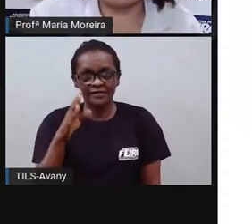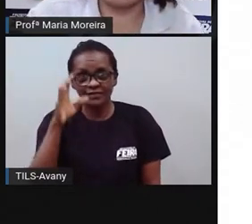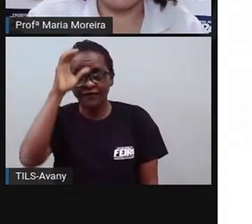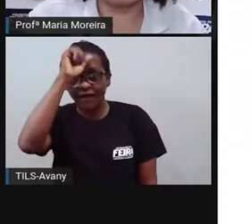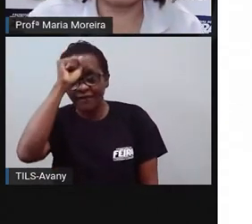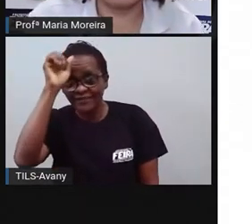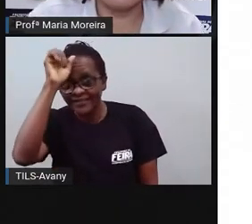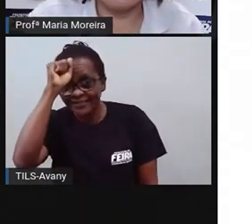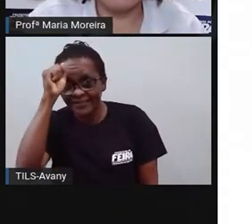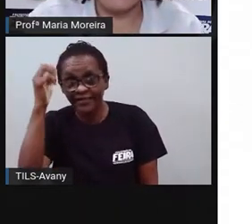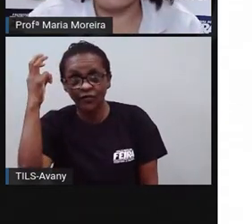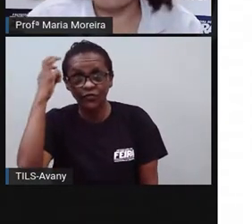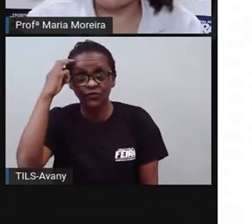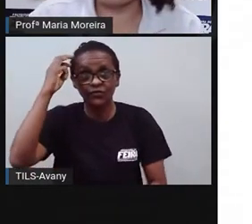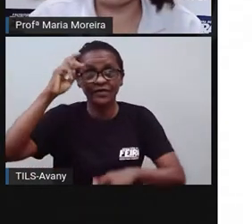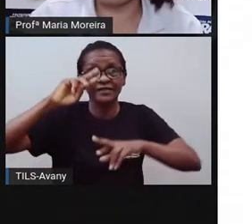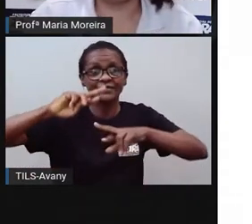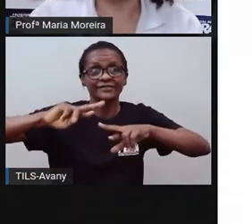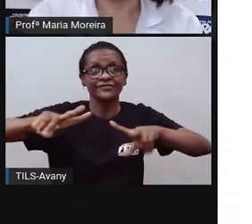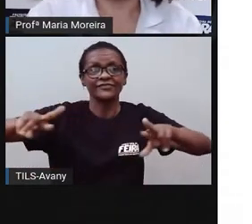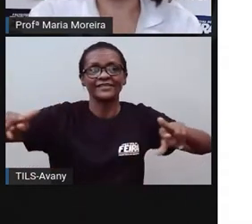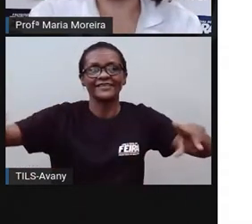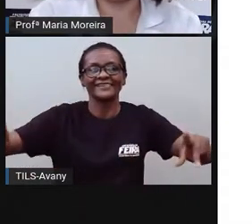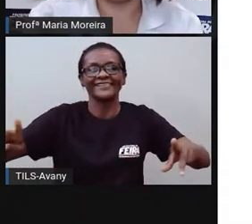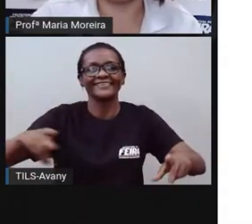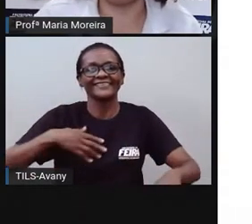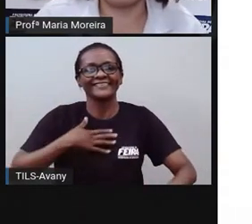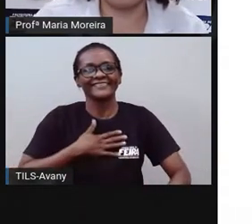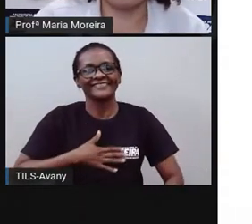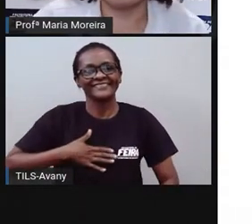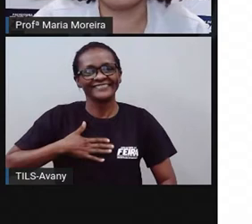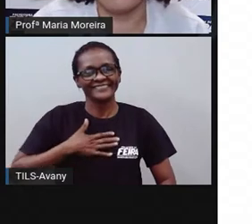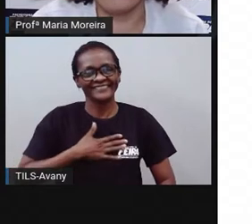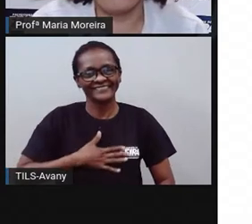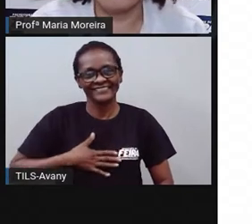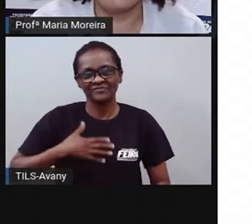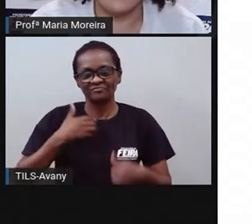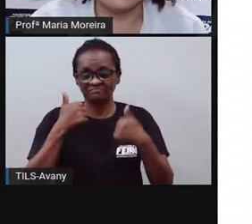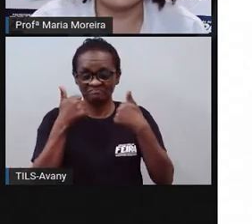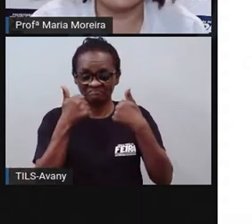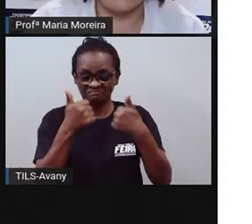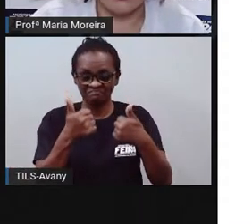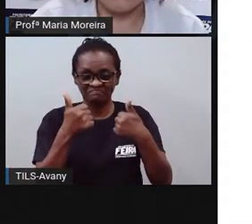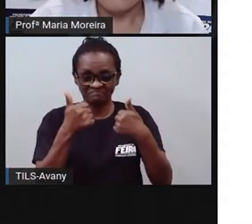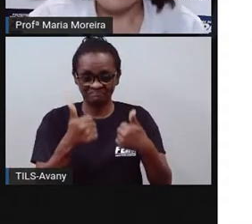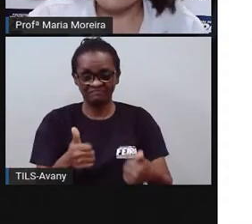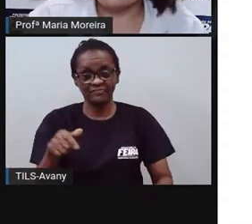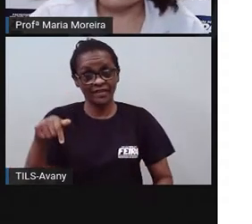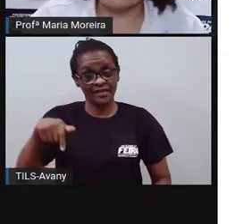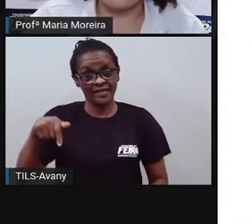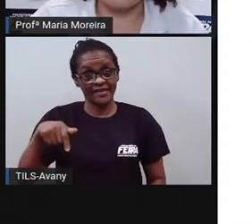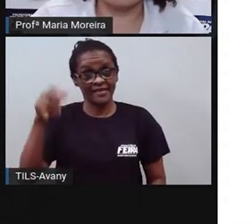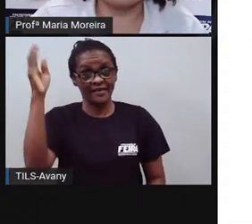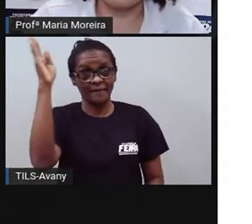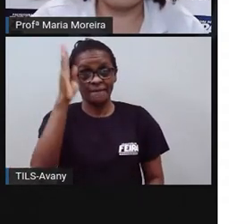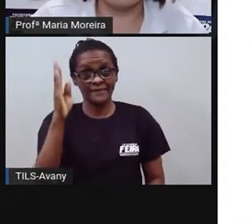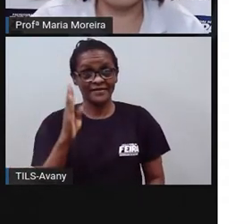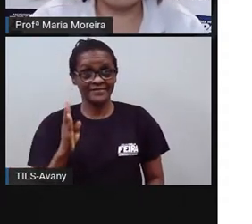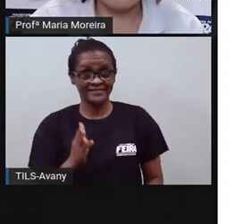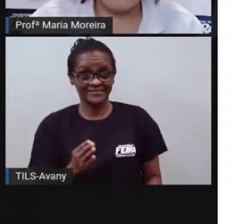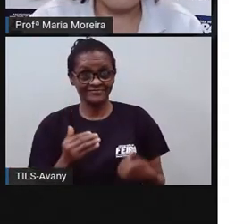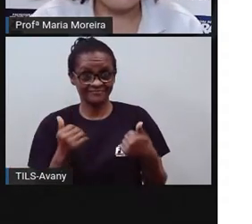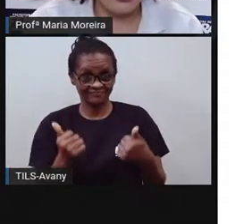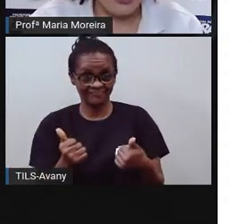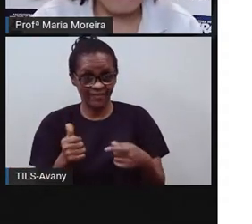continente africano aqui para a gente, né? No território que hoje é o Brasil. E essas palavras aí